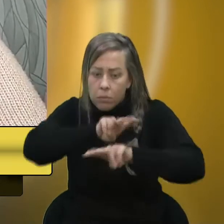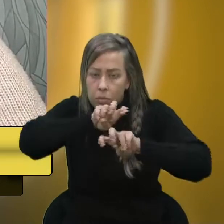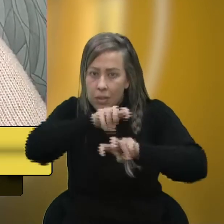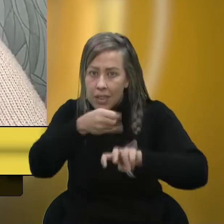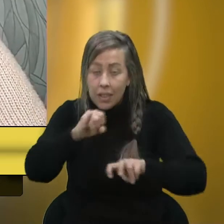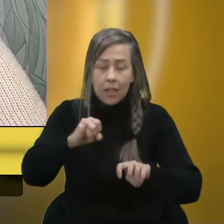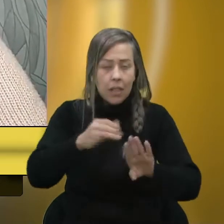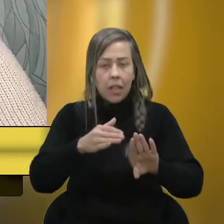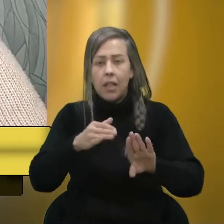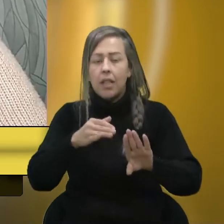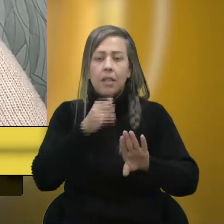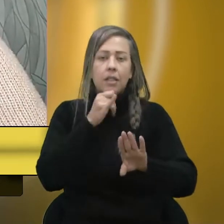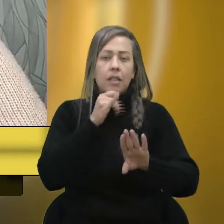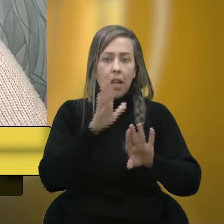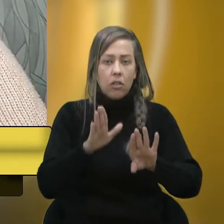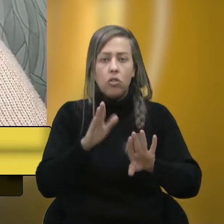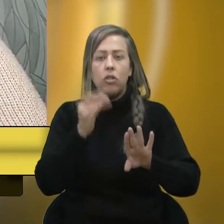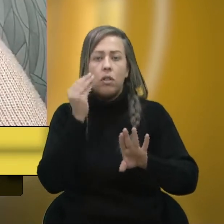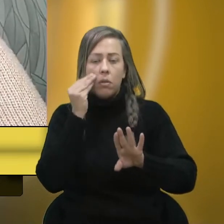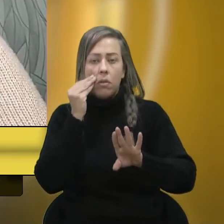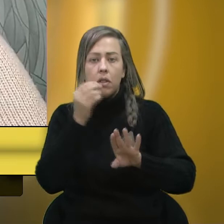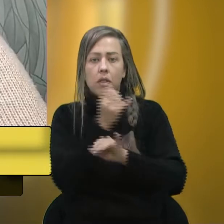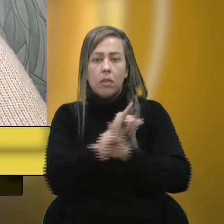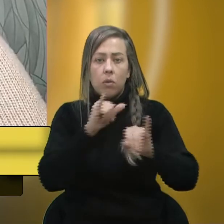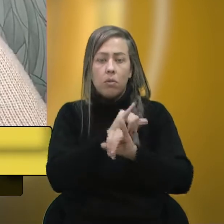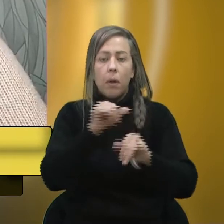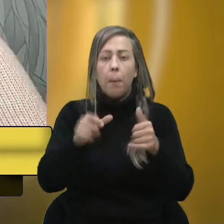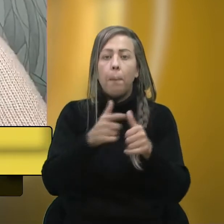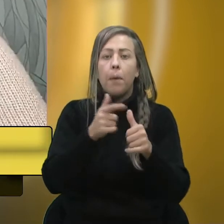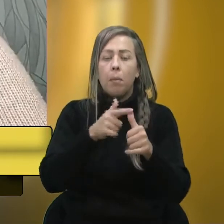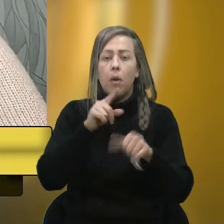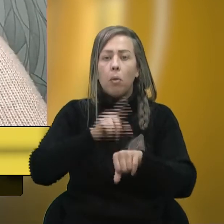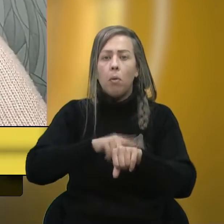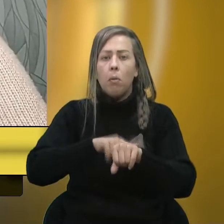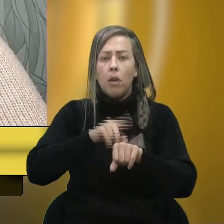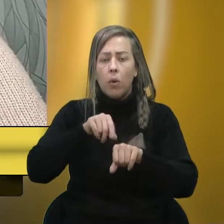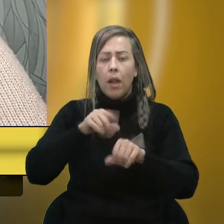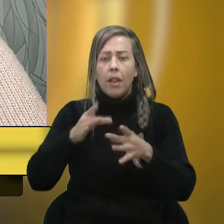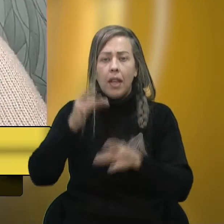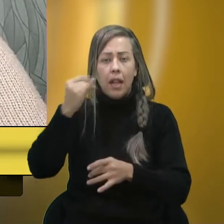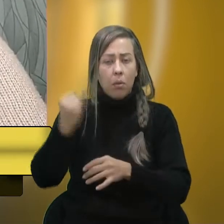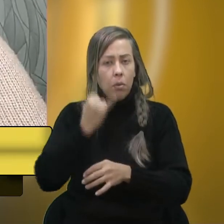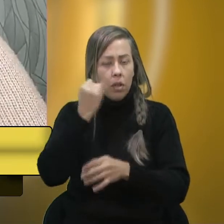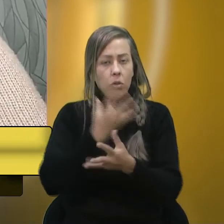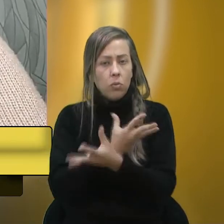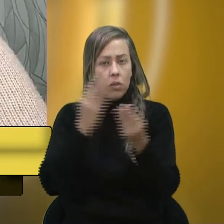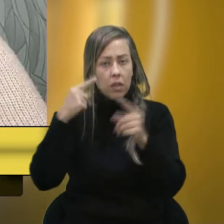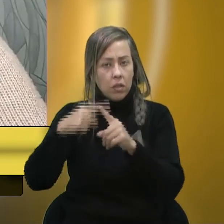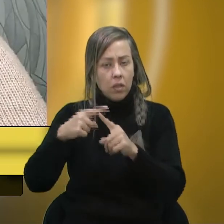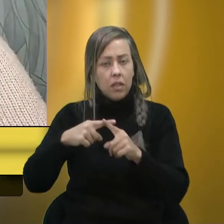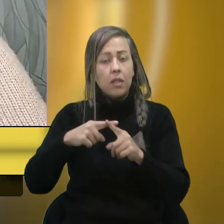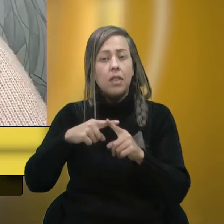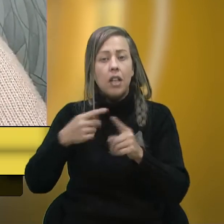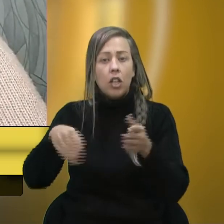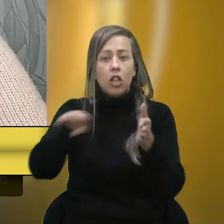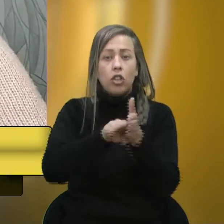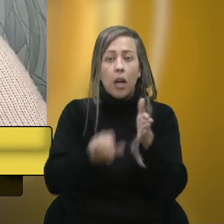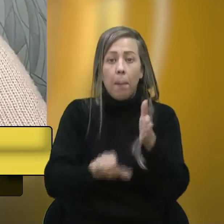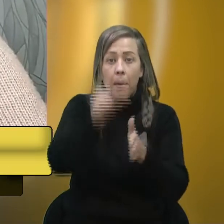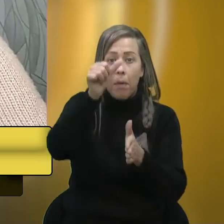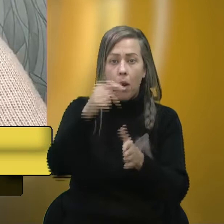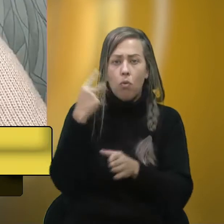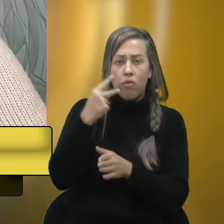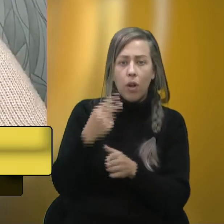como se não houvesse essas informações, primeiro também um detalhe importante, muitas vezes a informação acaba chegando primeiro para um